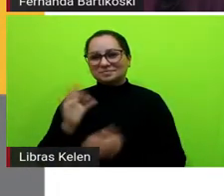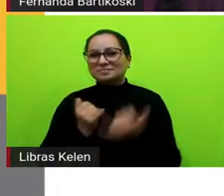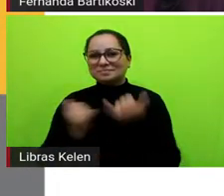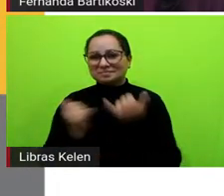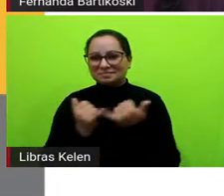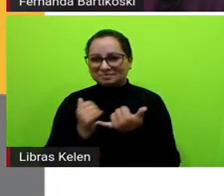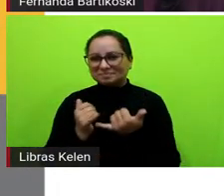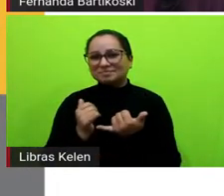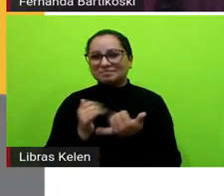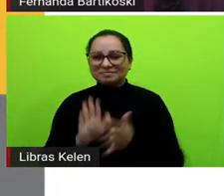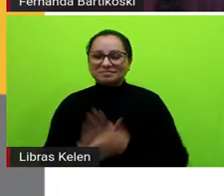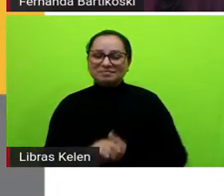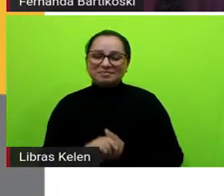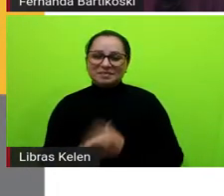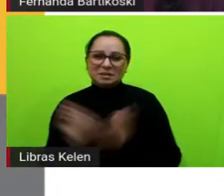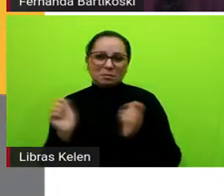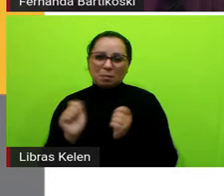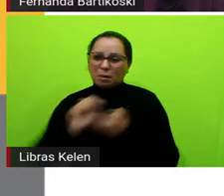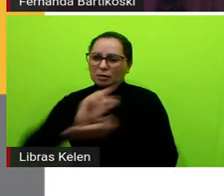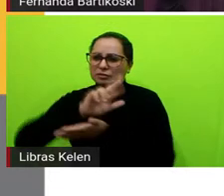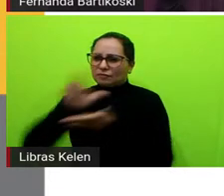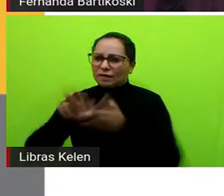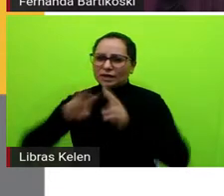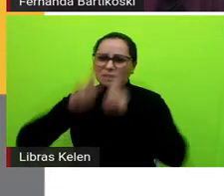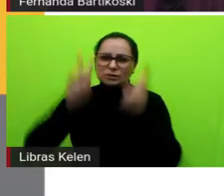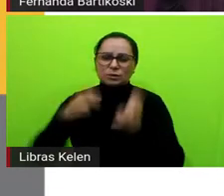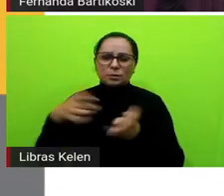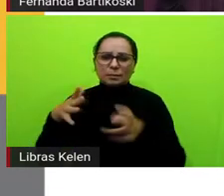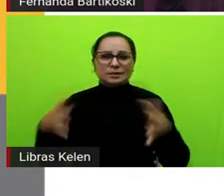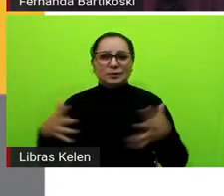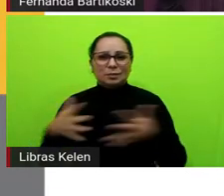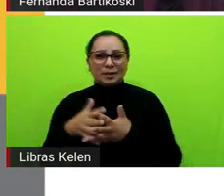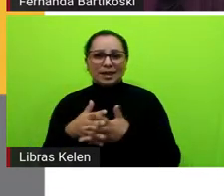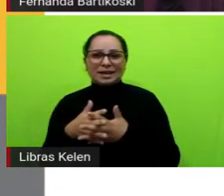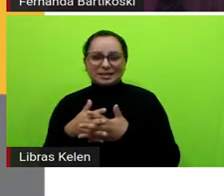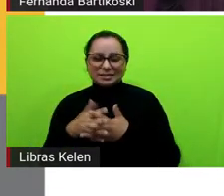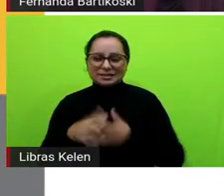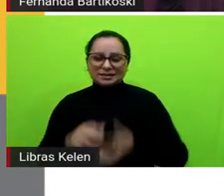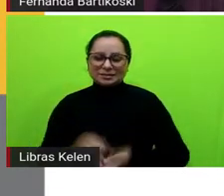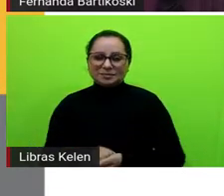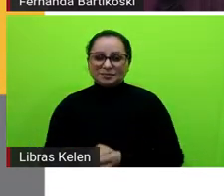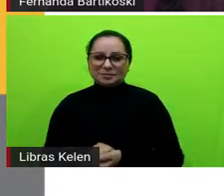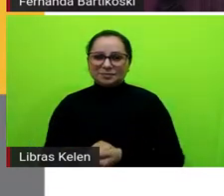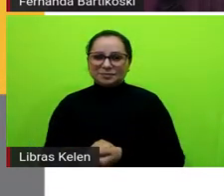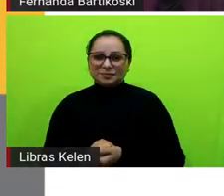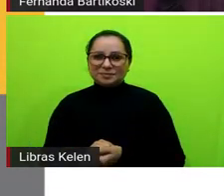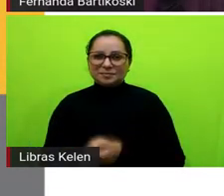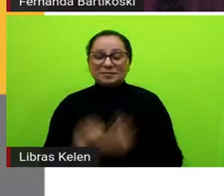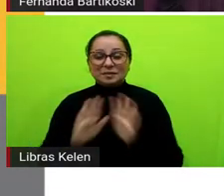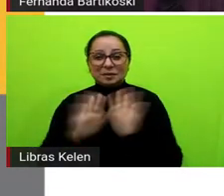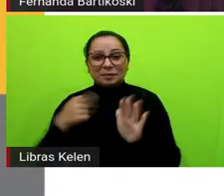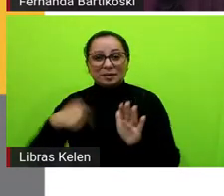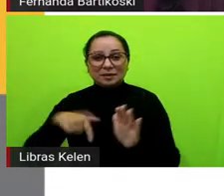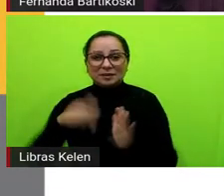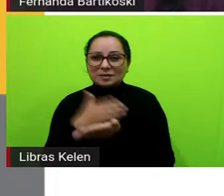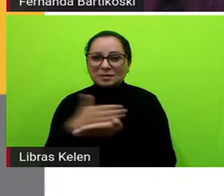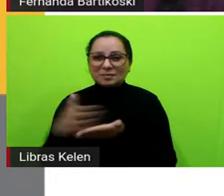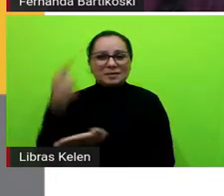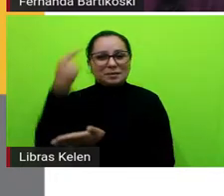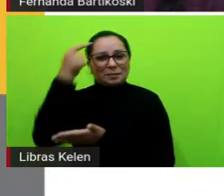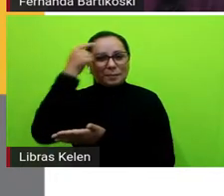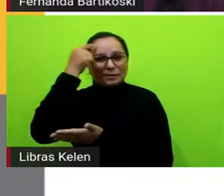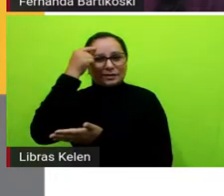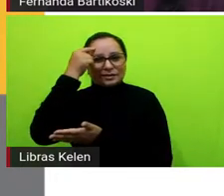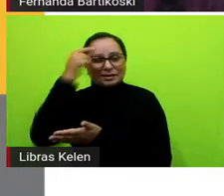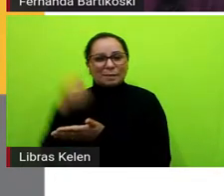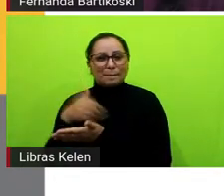esgota a temática que é muito mais complexa do que isso né mas para a gente começar a pensar um pouquinho mais